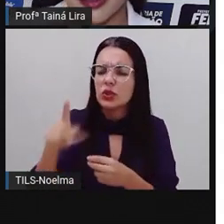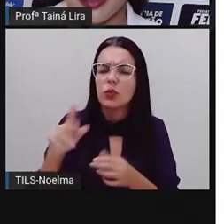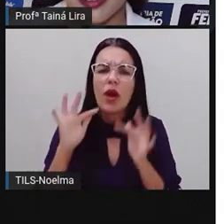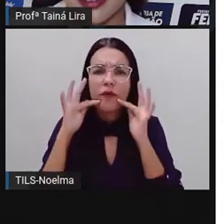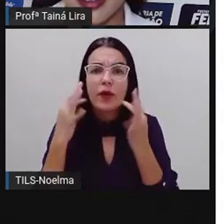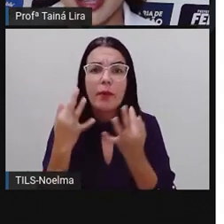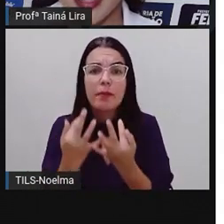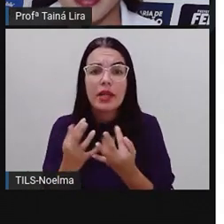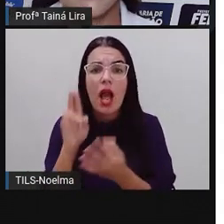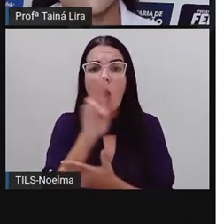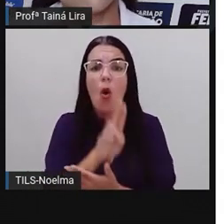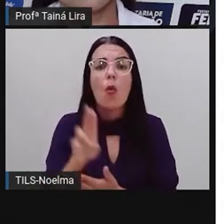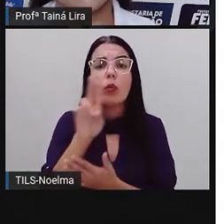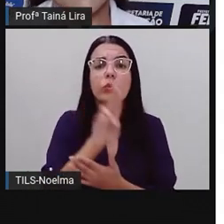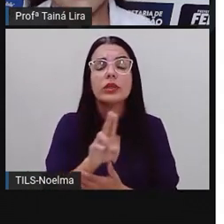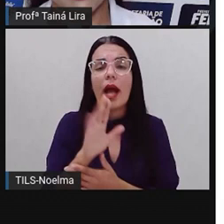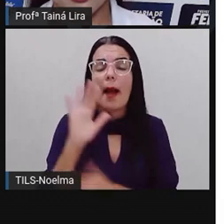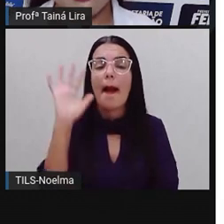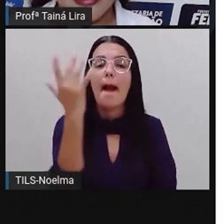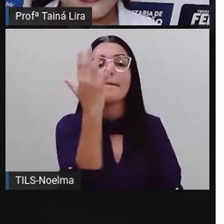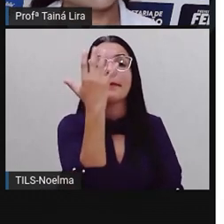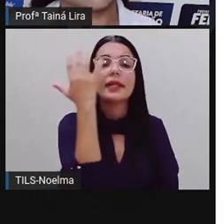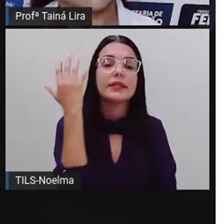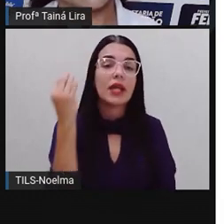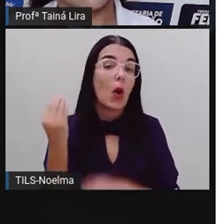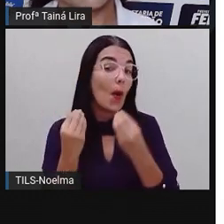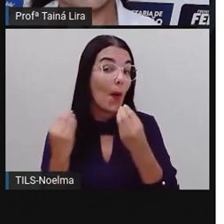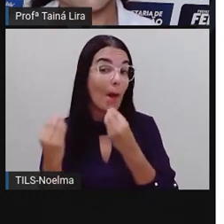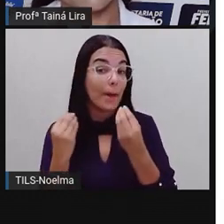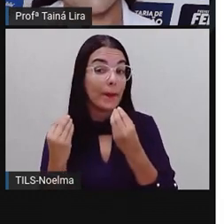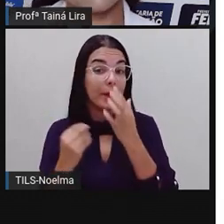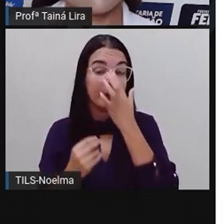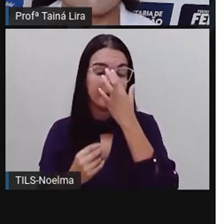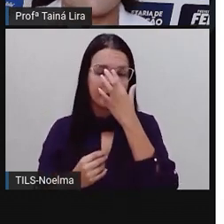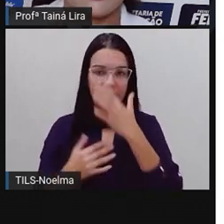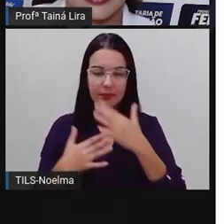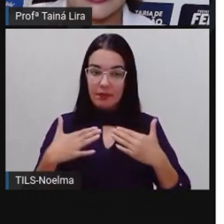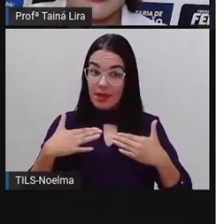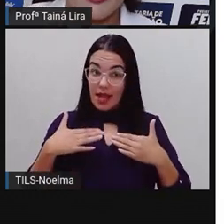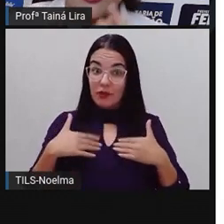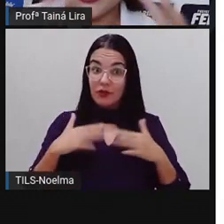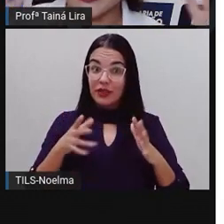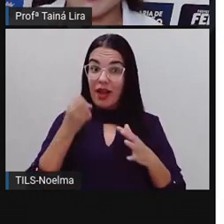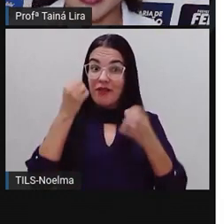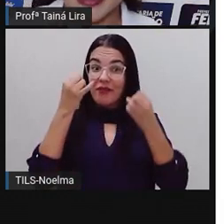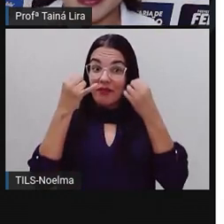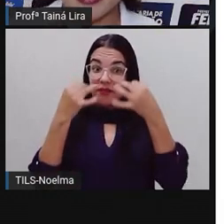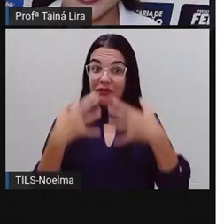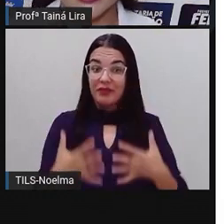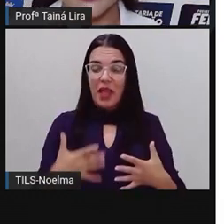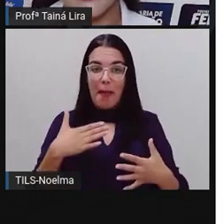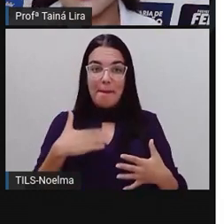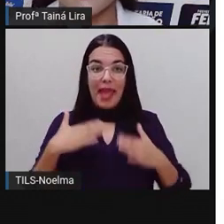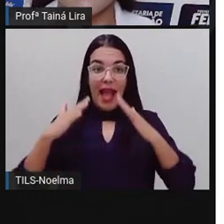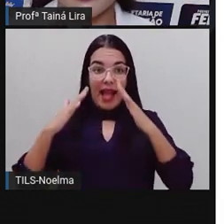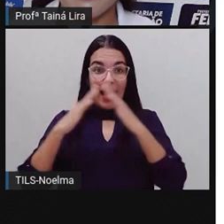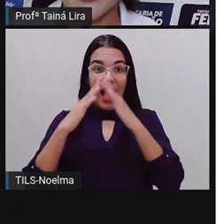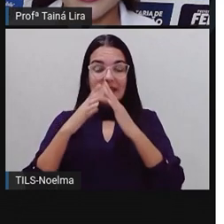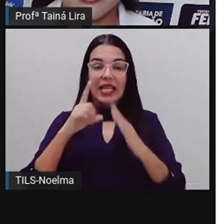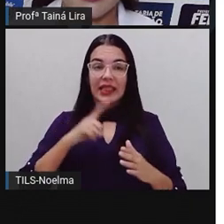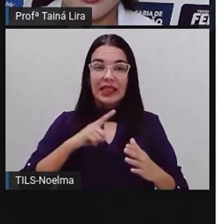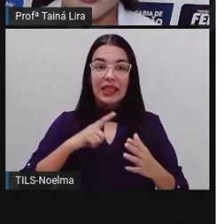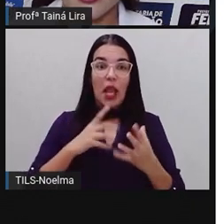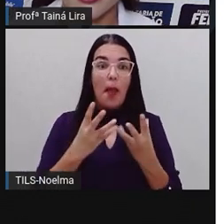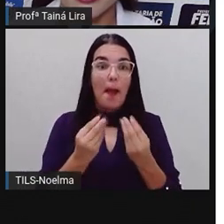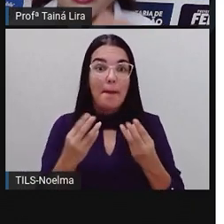plantas? Então, eu já falei, né, que lá na minha casa tem muita planta, por quê? Porque a